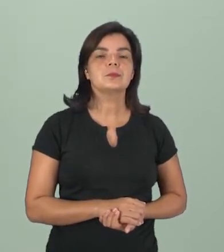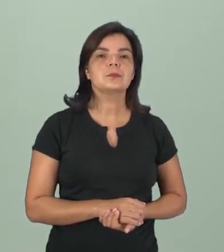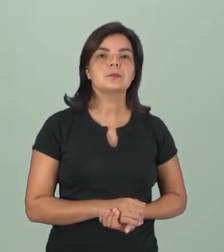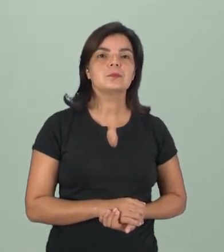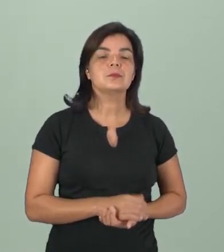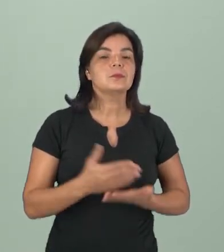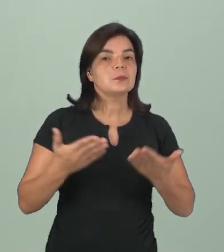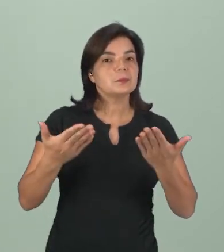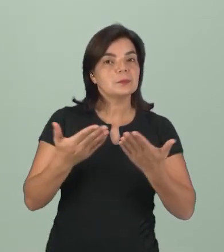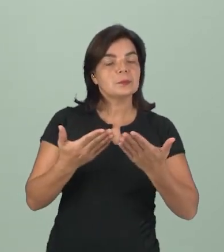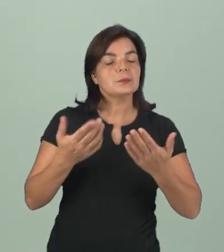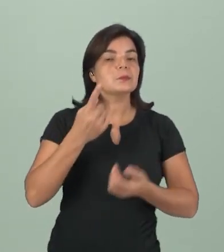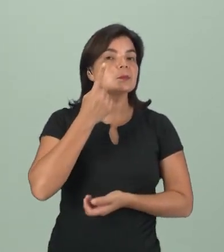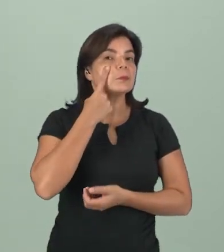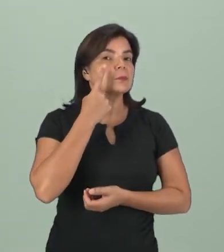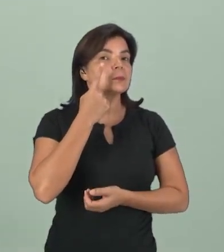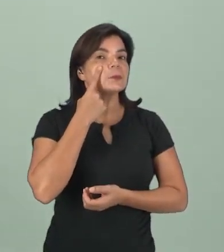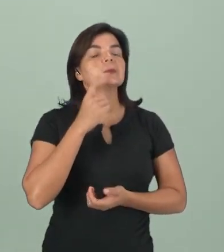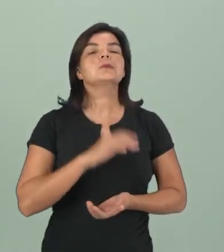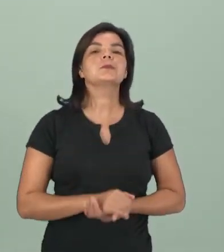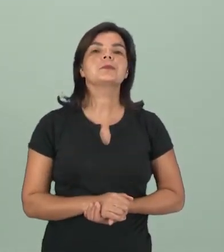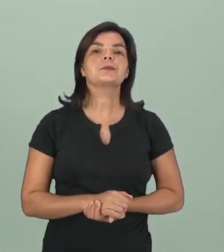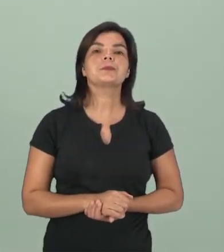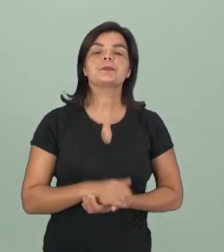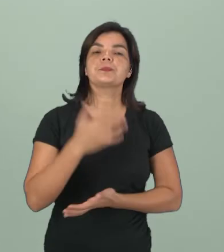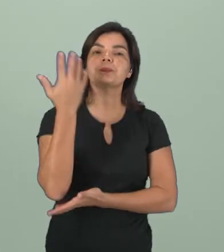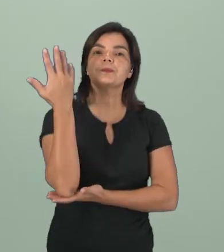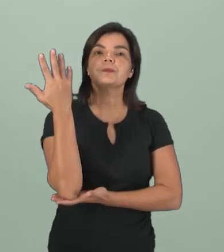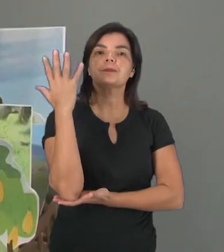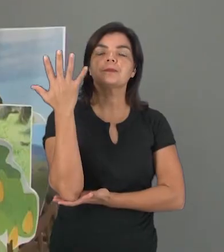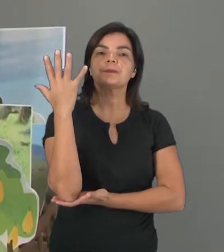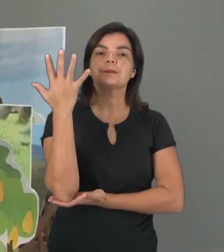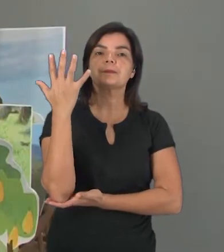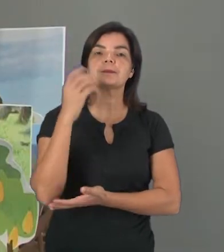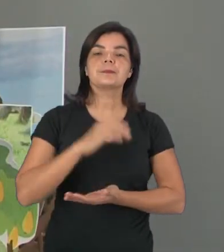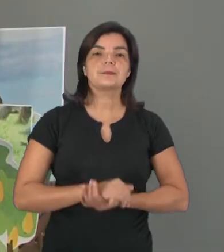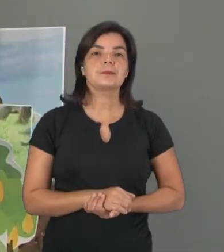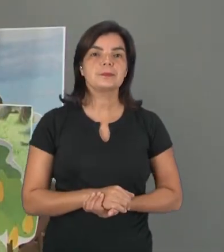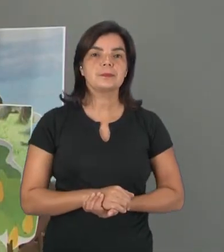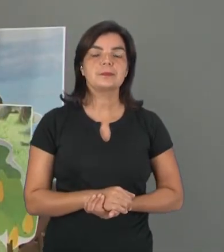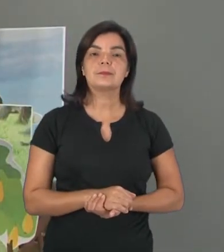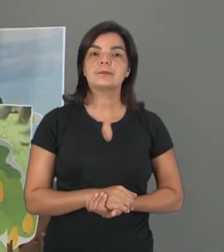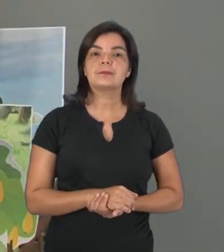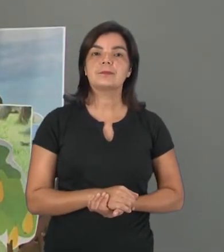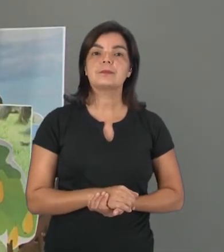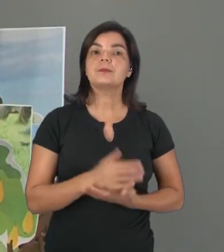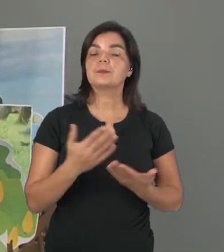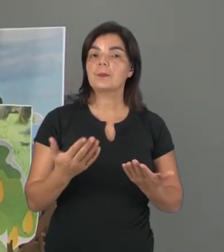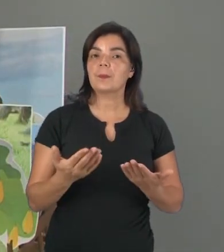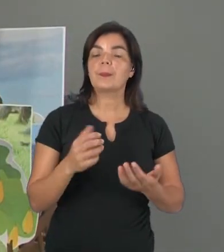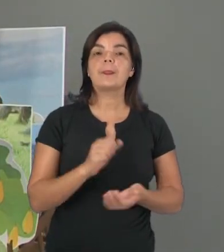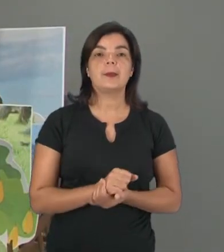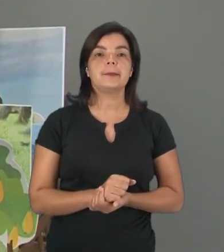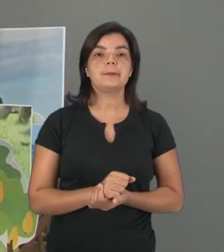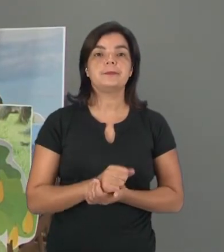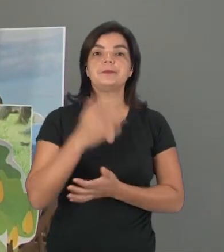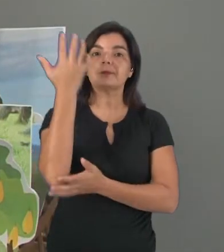Agora, vamos observar esta árvore aqui. Esta árvore é uma